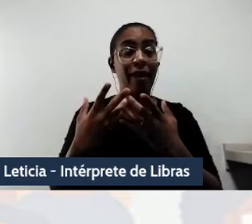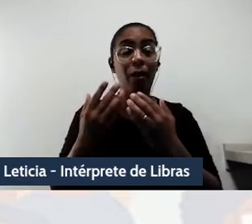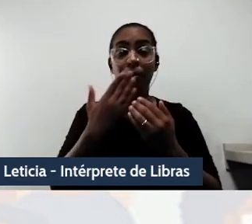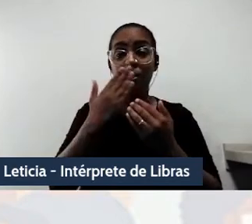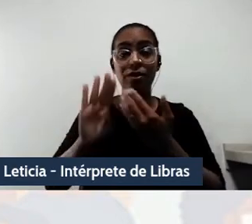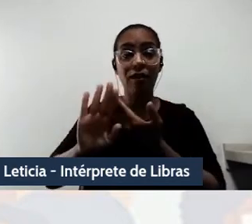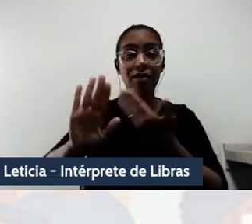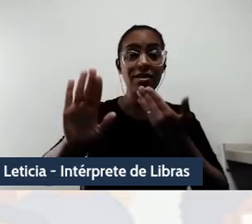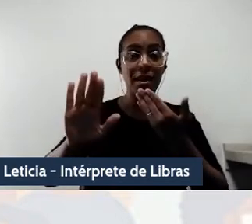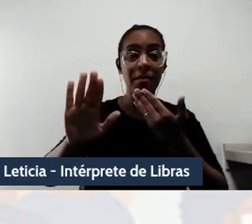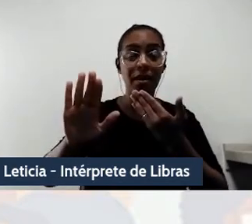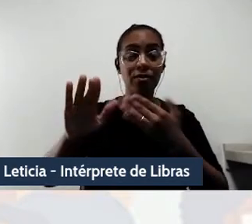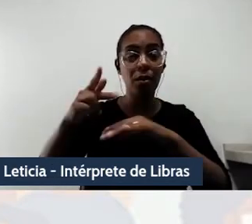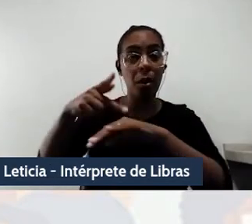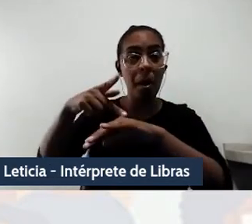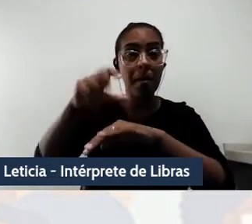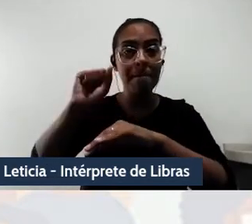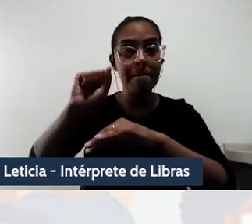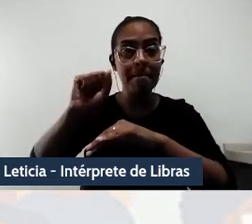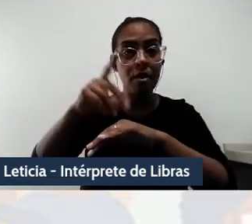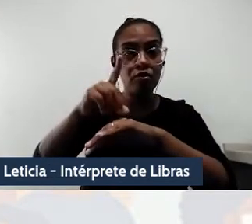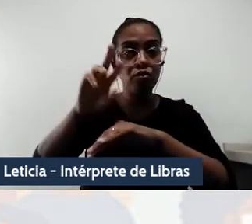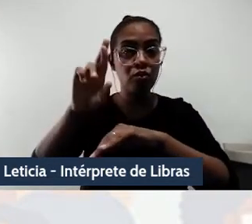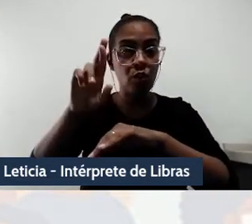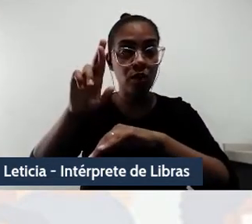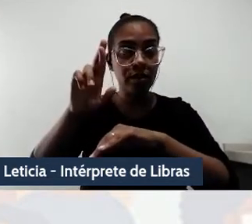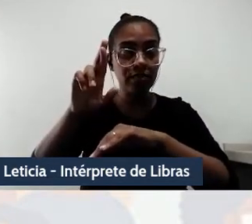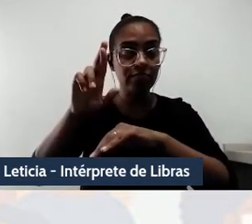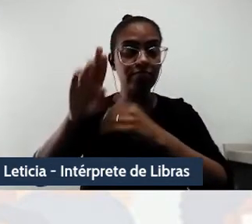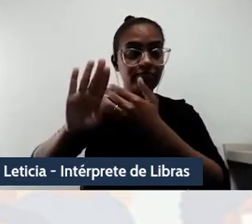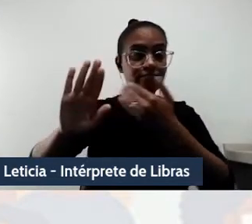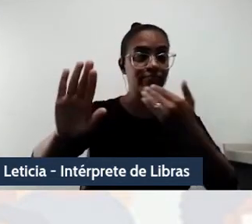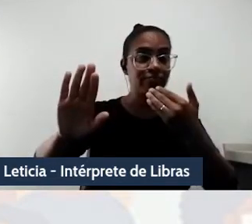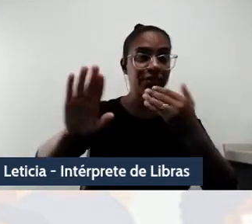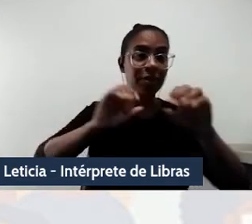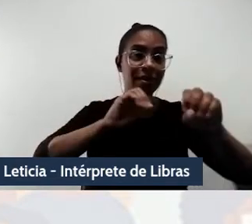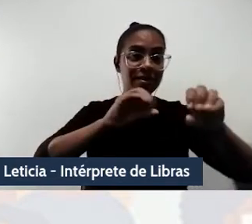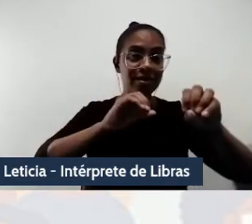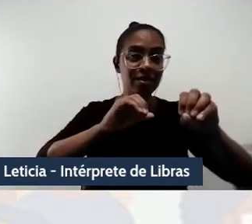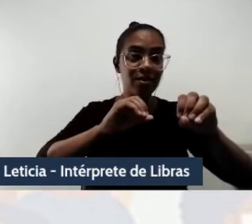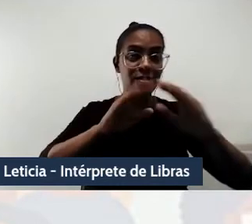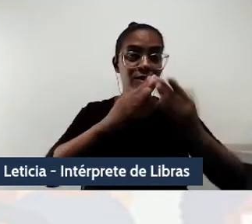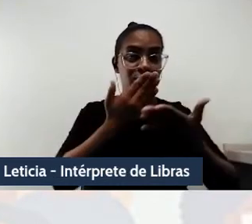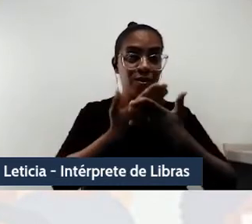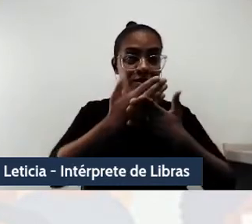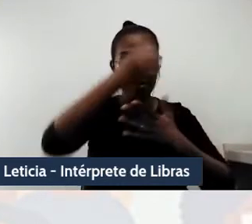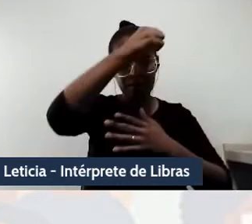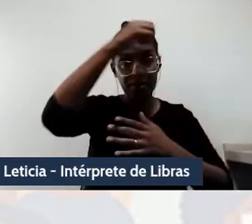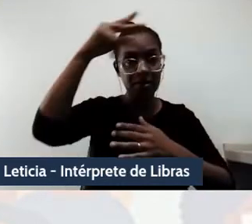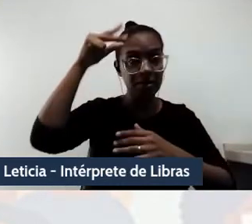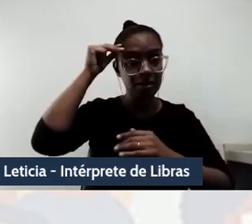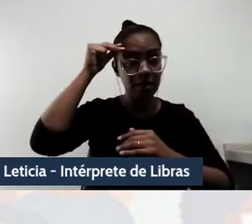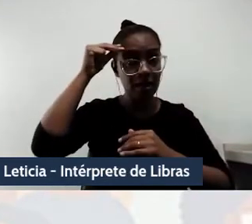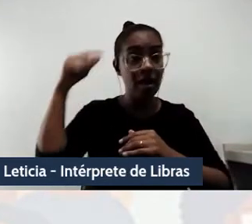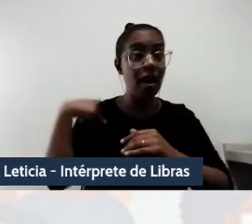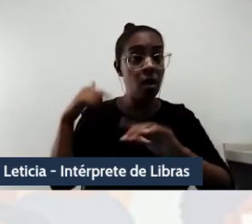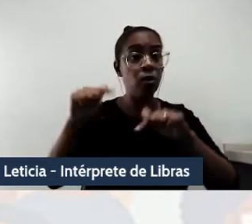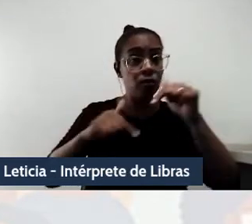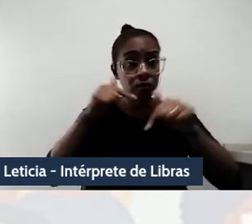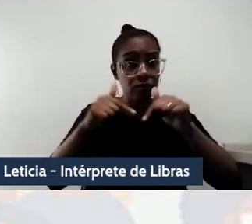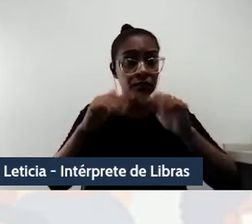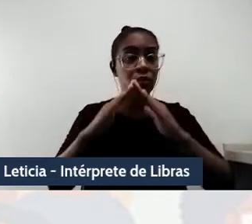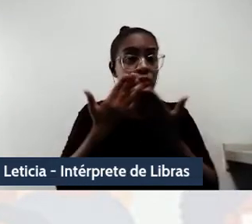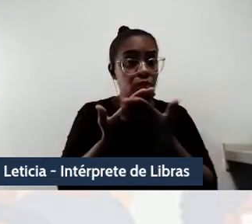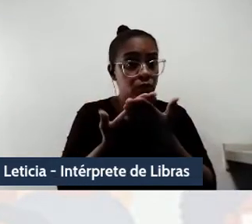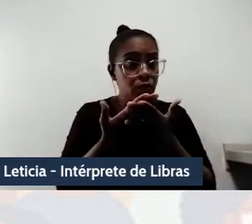pesquisa etnográfica em escolas municipais. Eu estava na escola quando informamos as crianças que a partir daquela